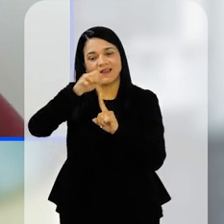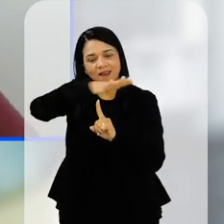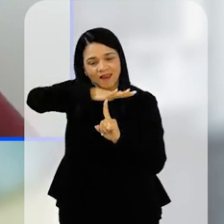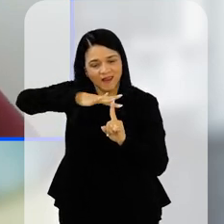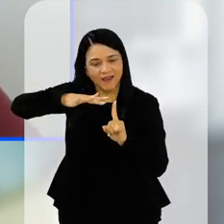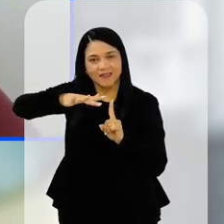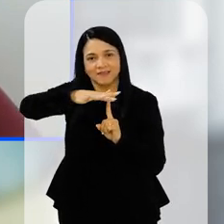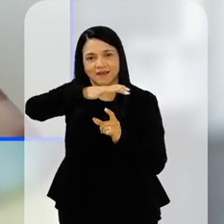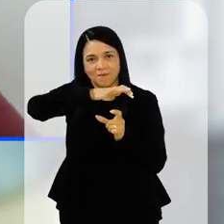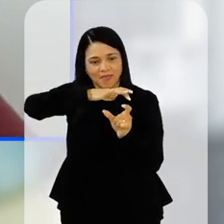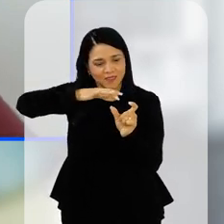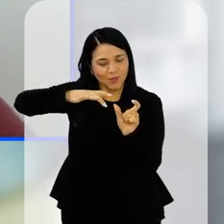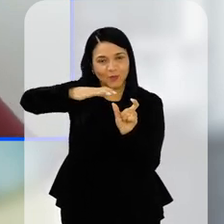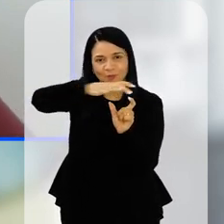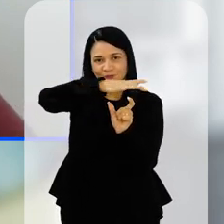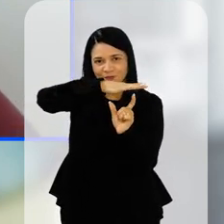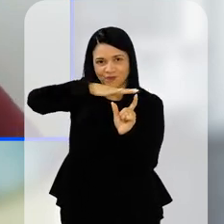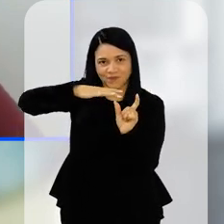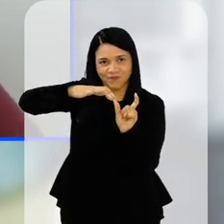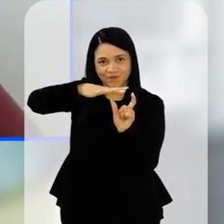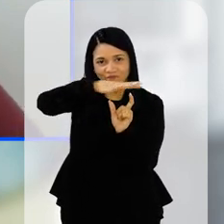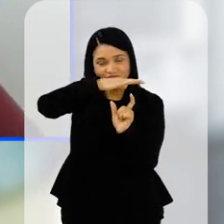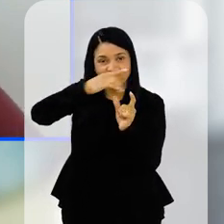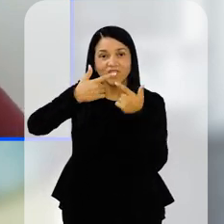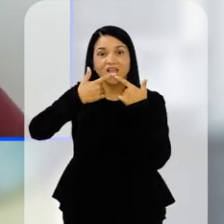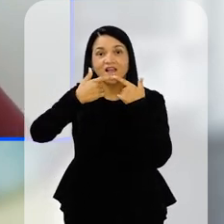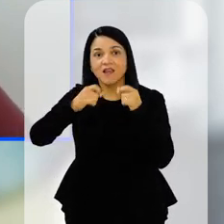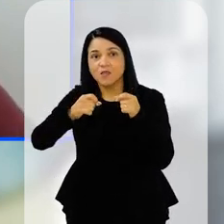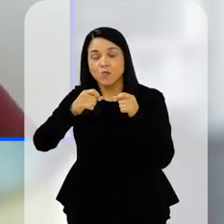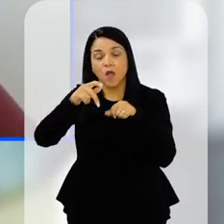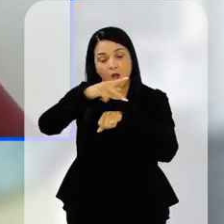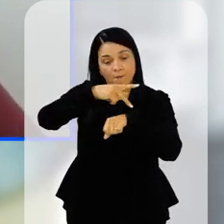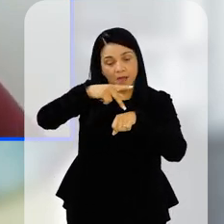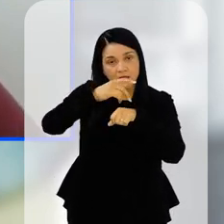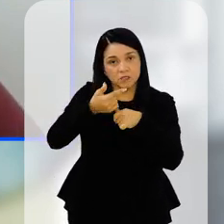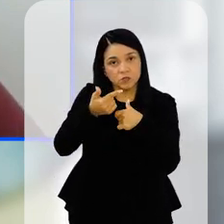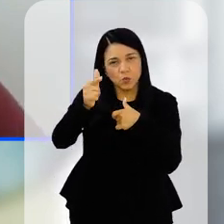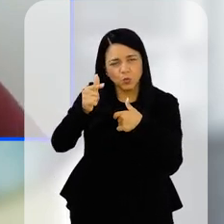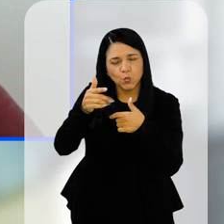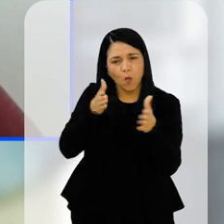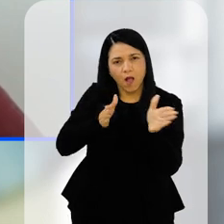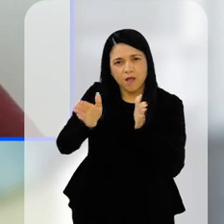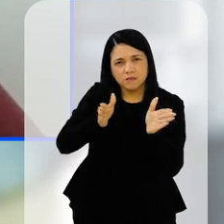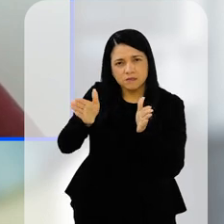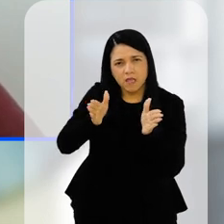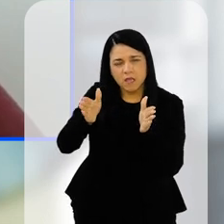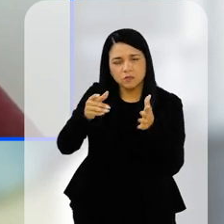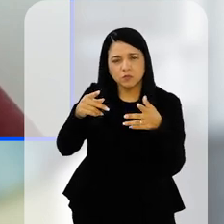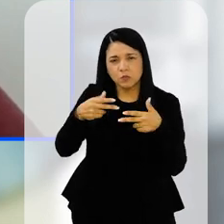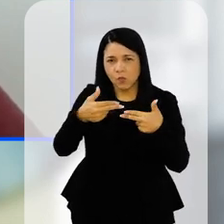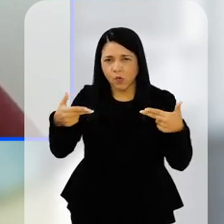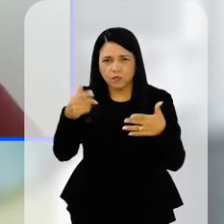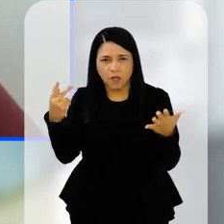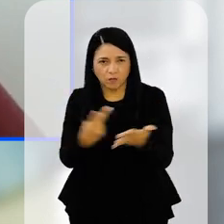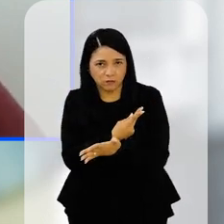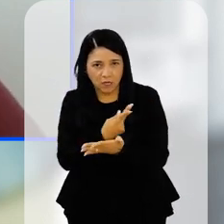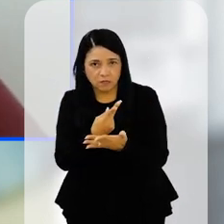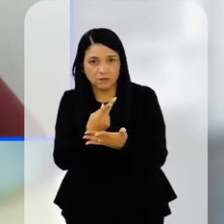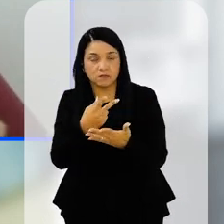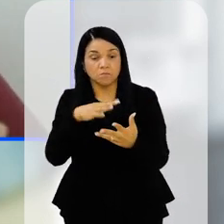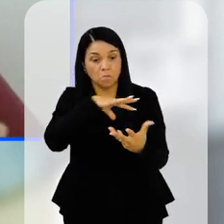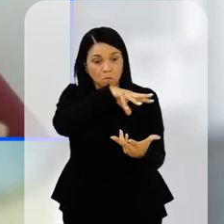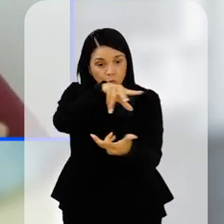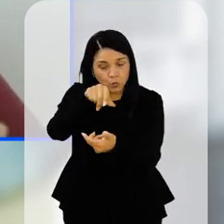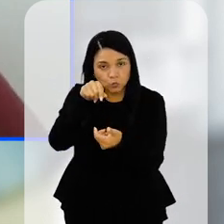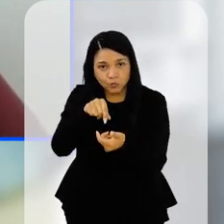quando você dá esse exemplo da língua estrangeira, de você ter acesso a uma série de coisas que estão acontecendo, a mesma